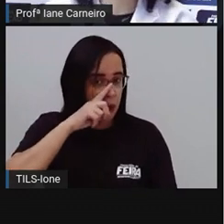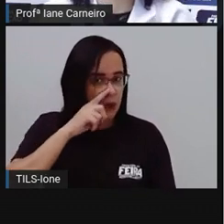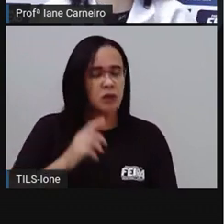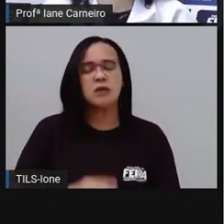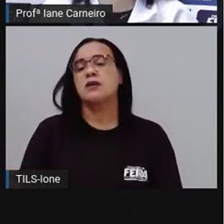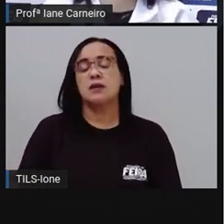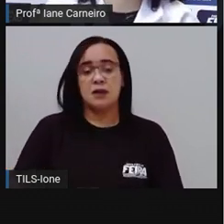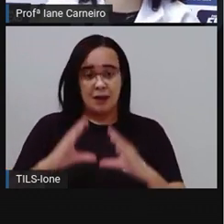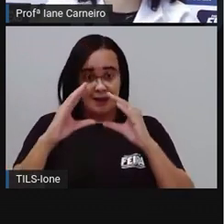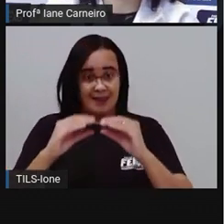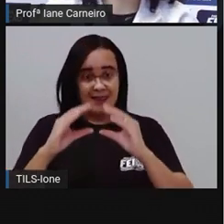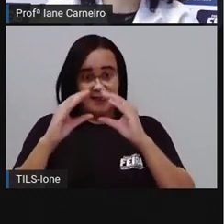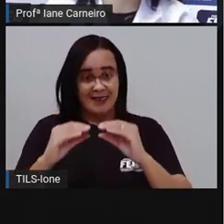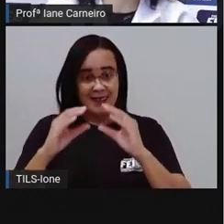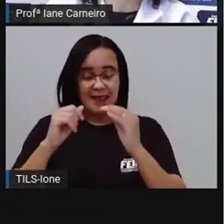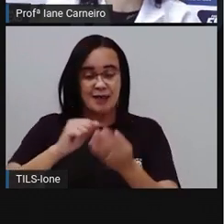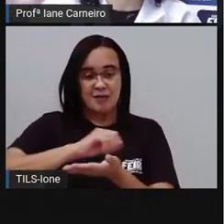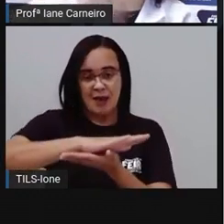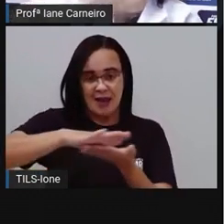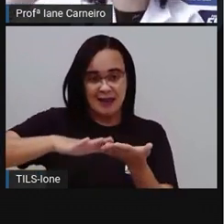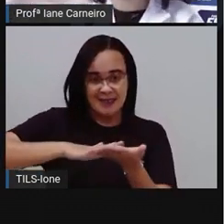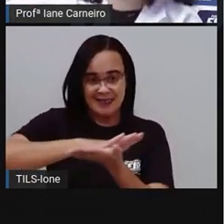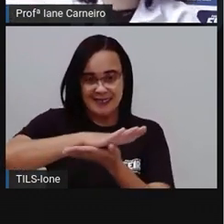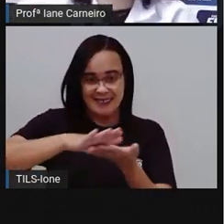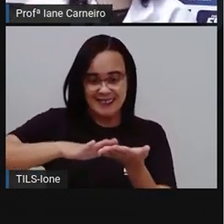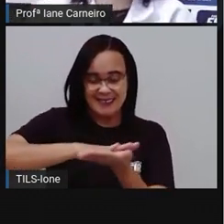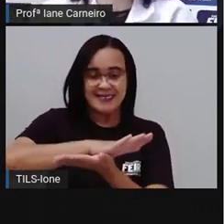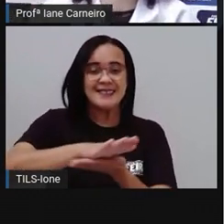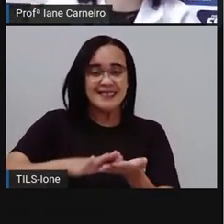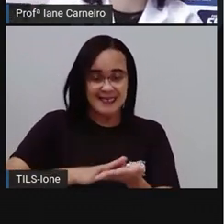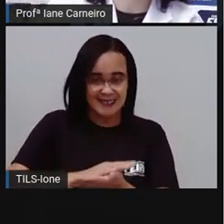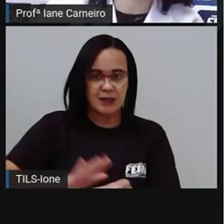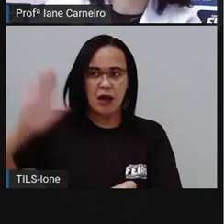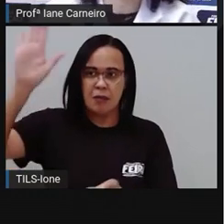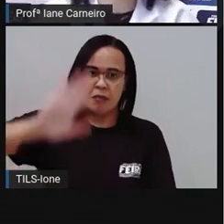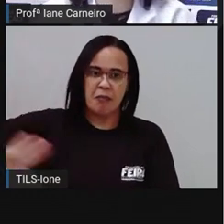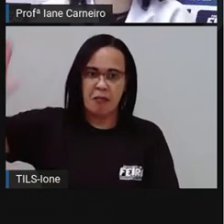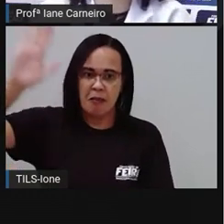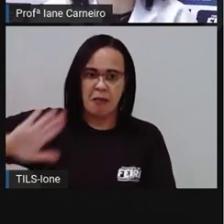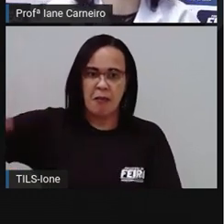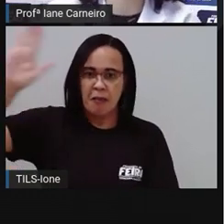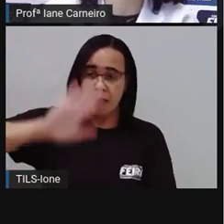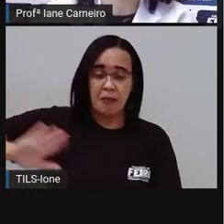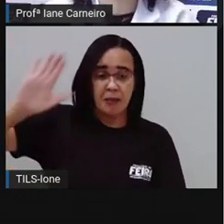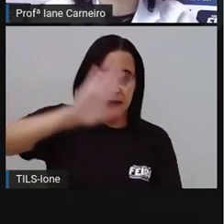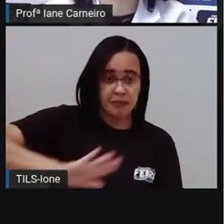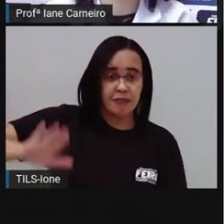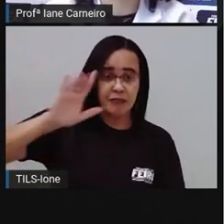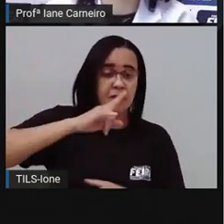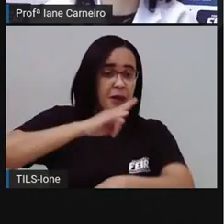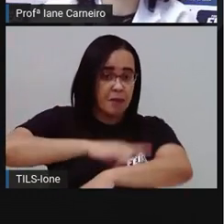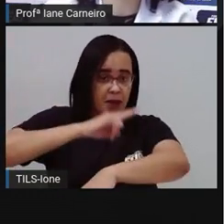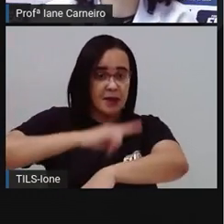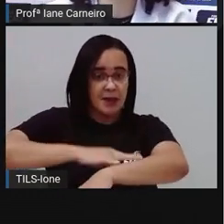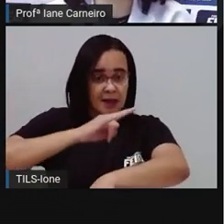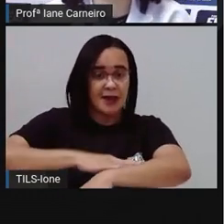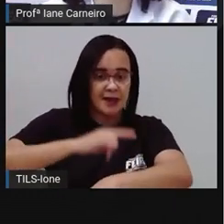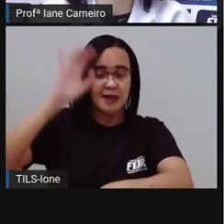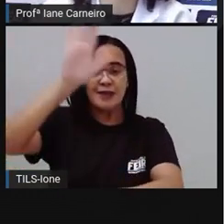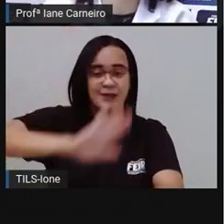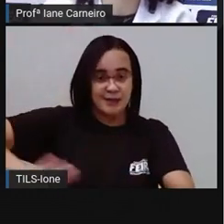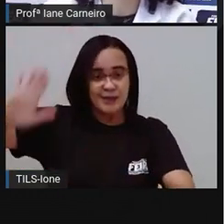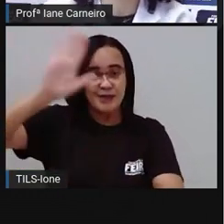louça, até para lavar a parede do banheiro, lavar a louça do banheiro, né? O azulejo do